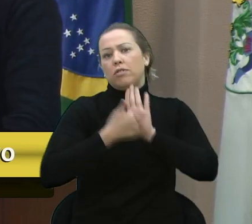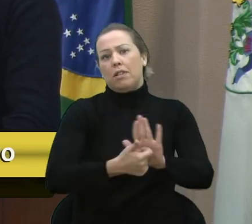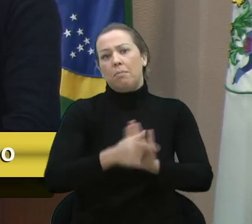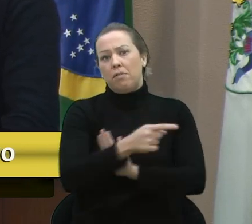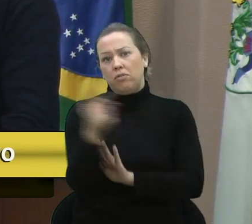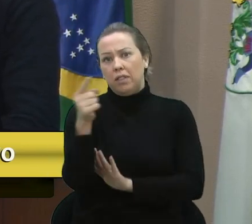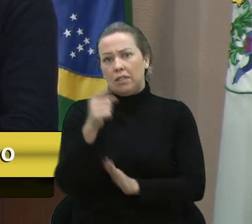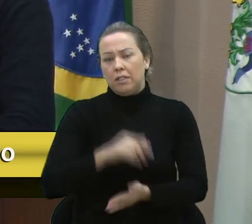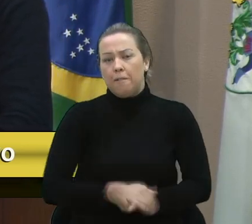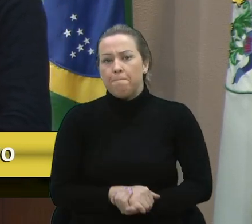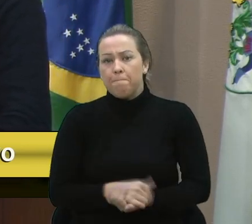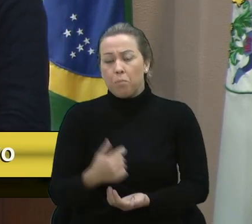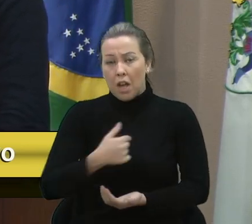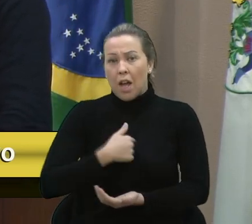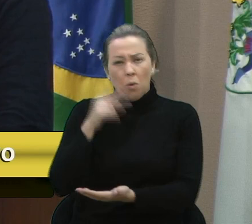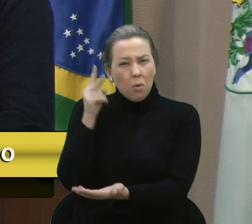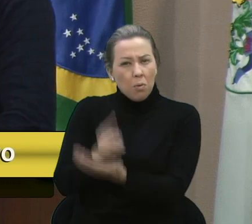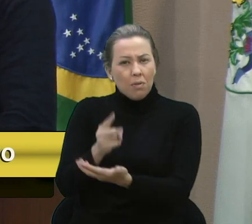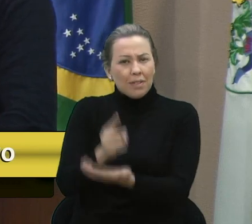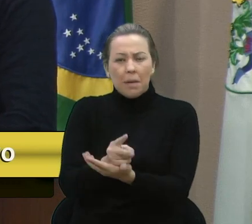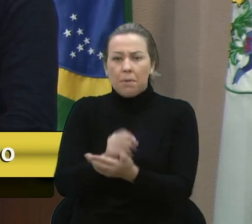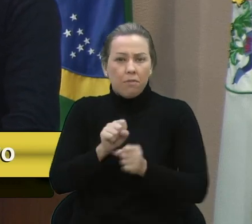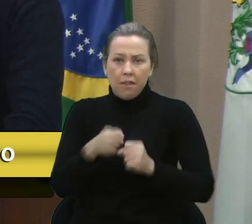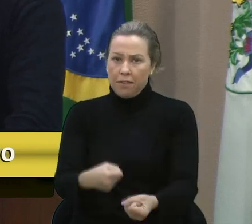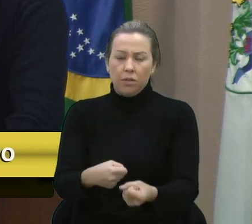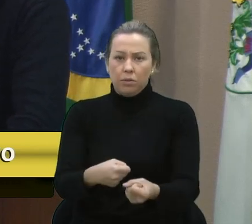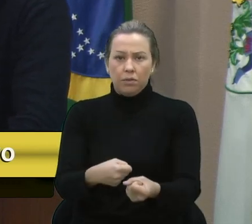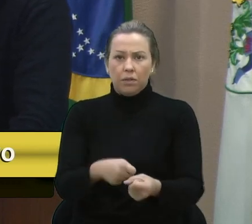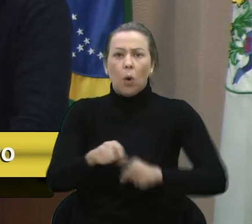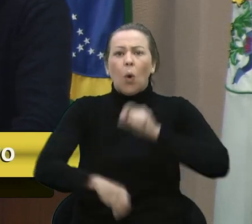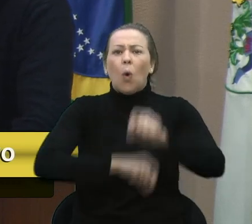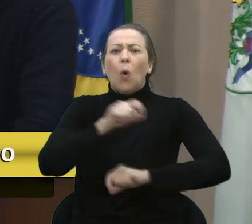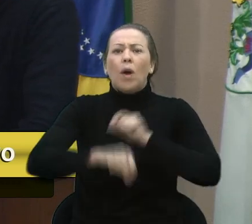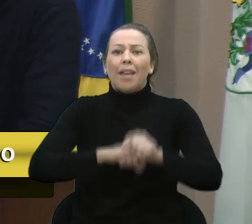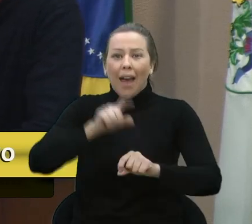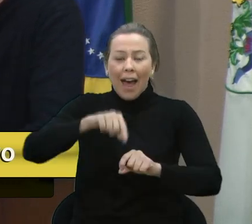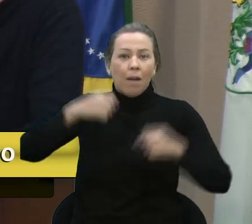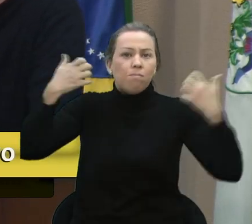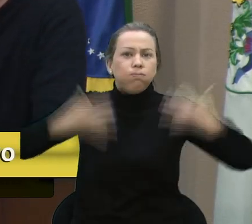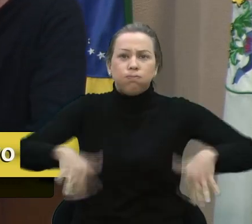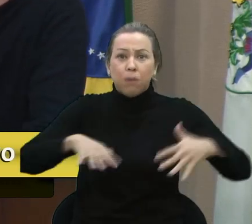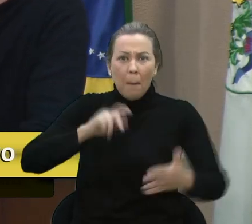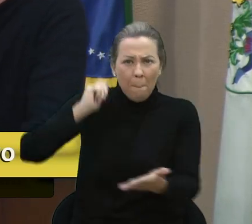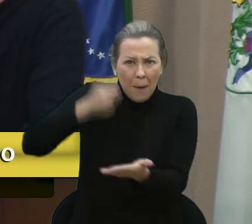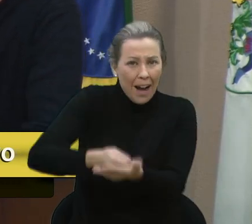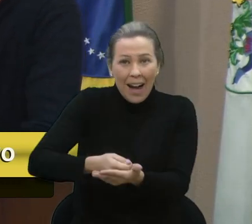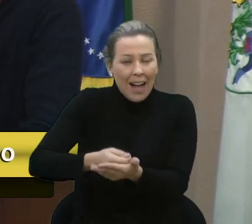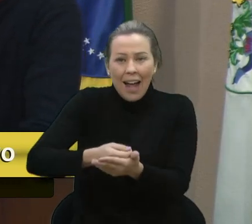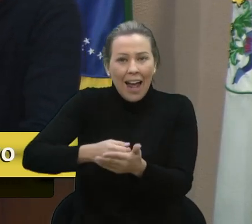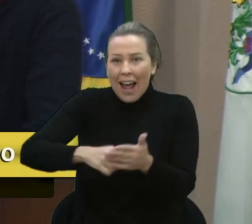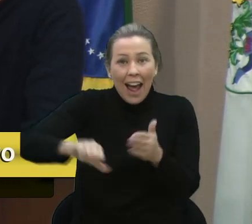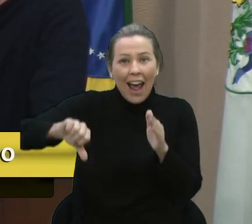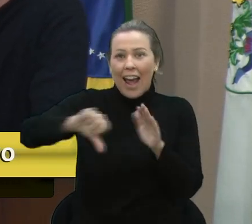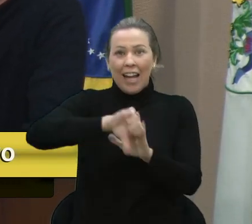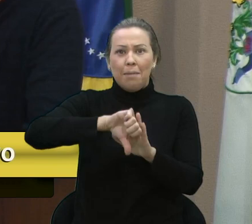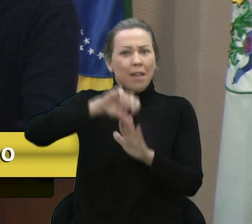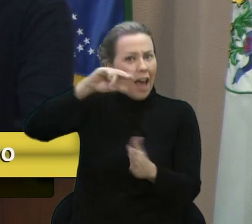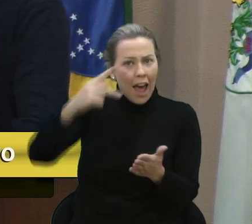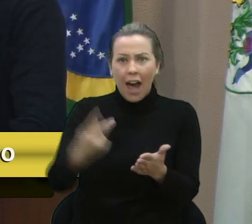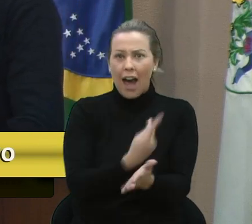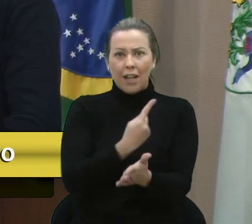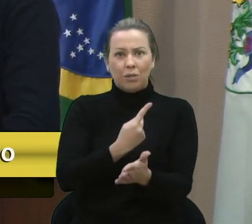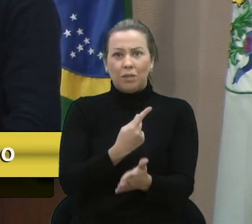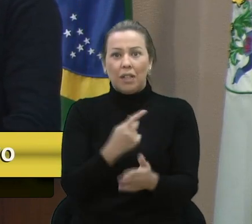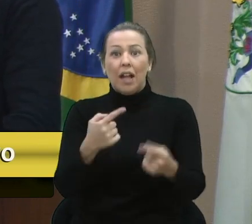casa. Eu sigo defendendo que essa cobrança é completamente ilegal. E aqui não é uma